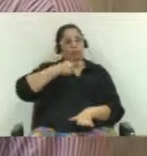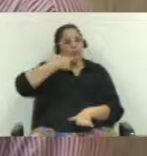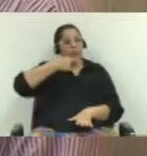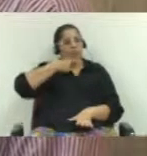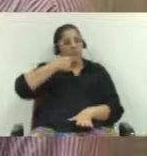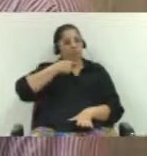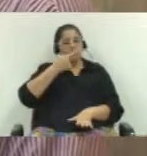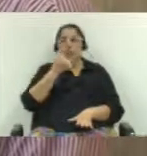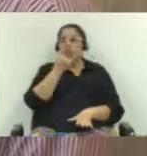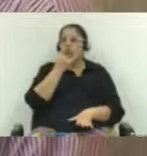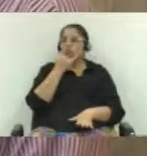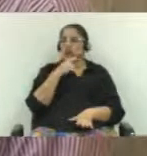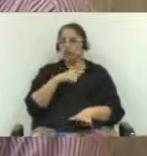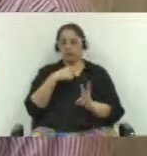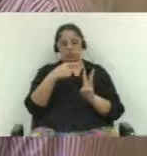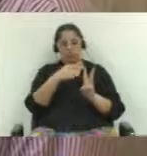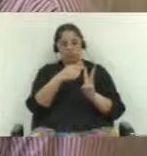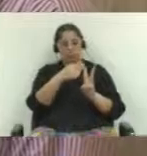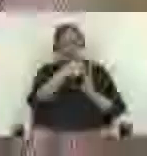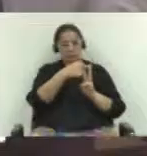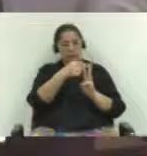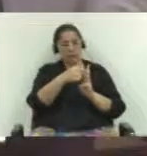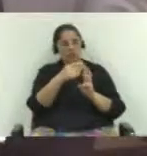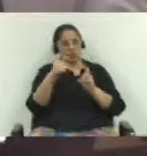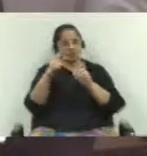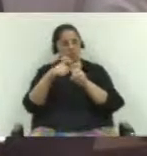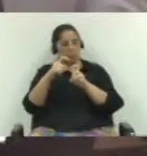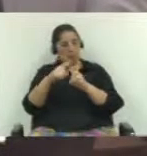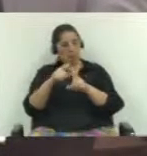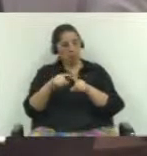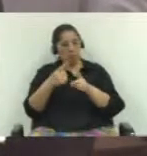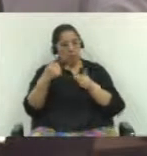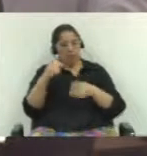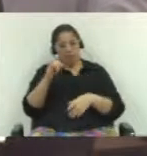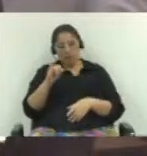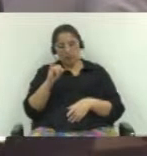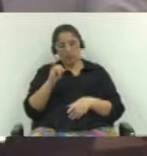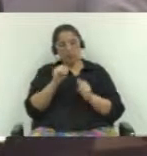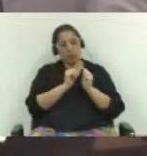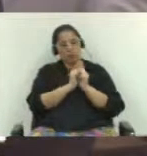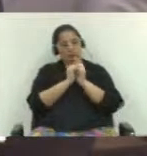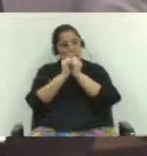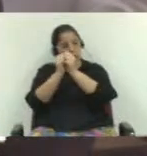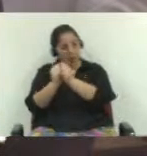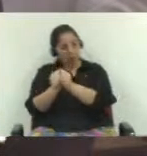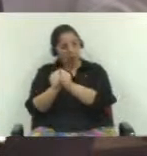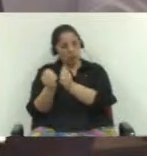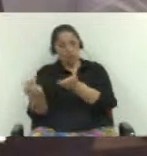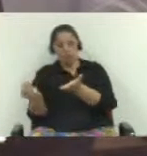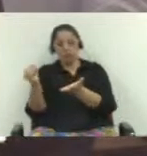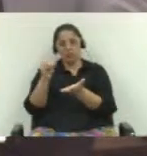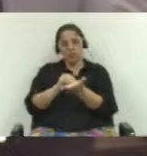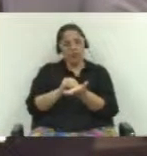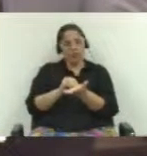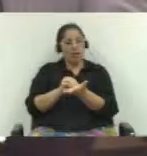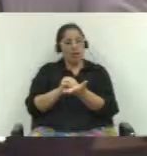mas ele não sabe dos termos técnicos, embora temos aqui dois médicos, três médicos, me perdoem.